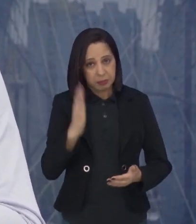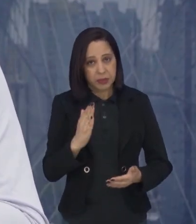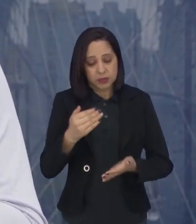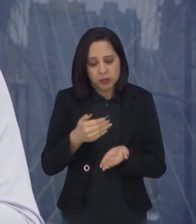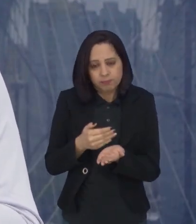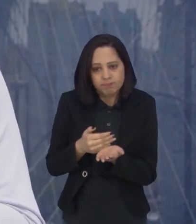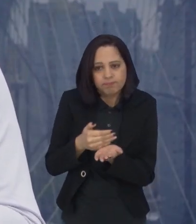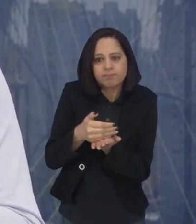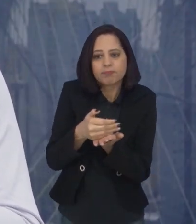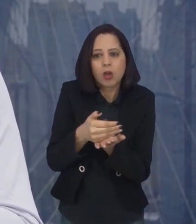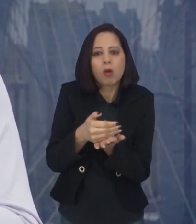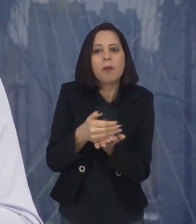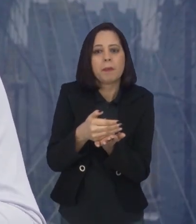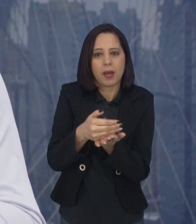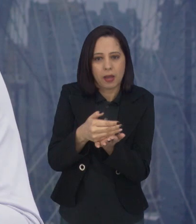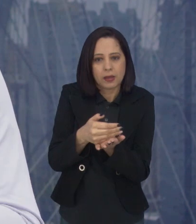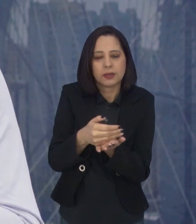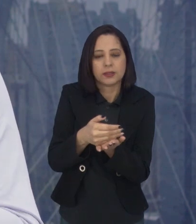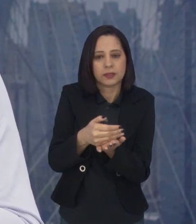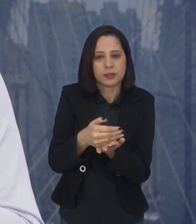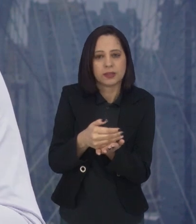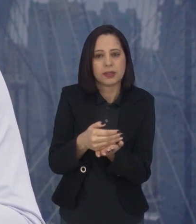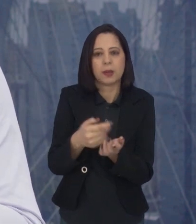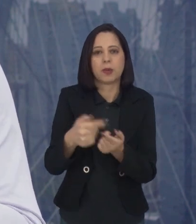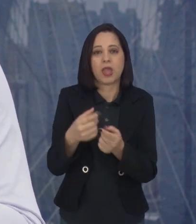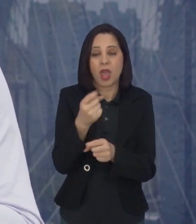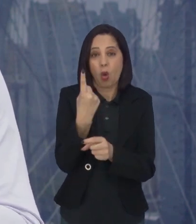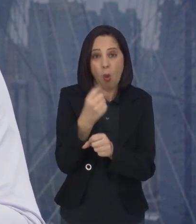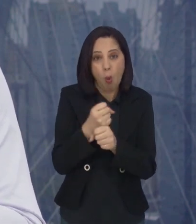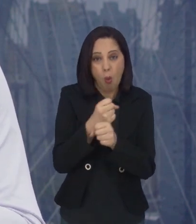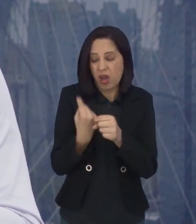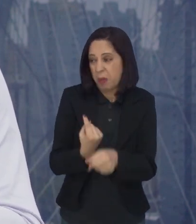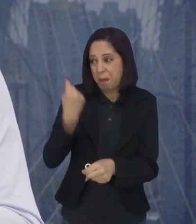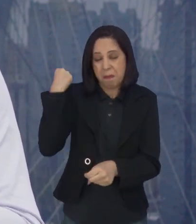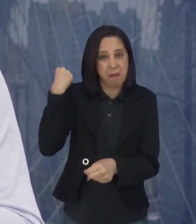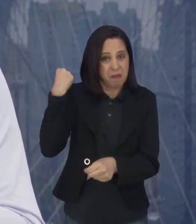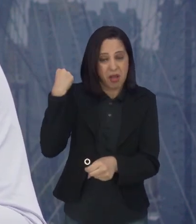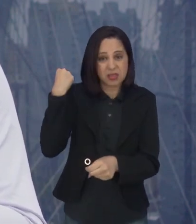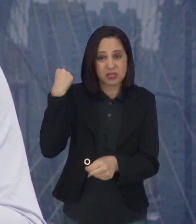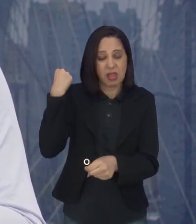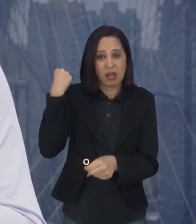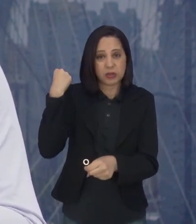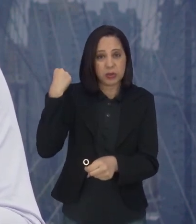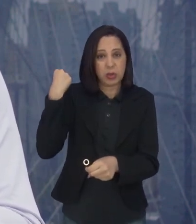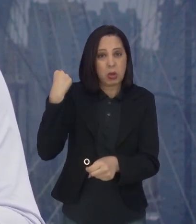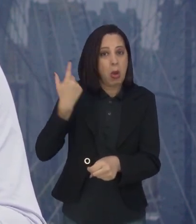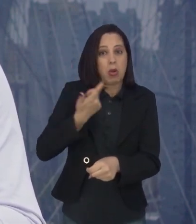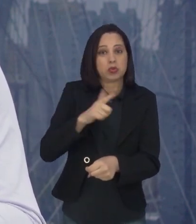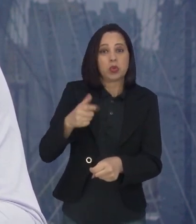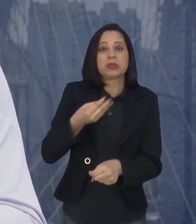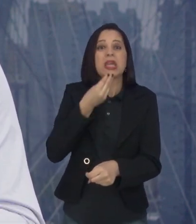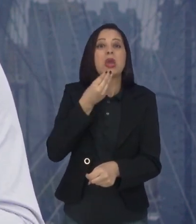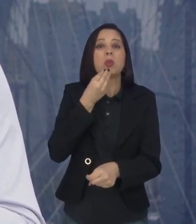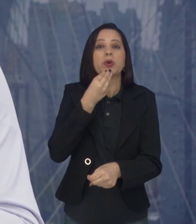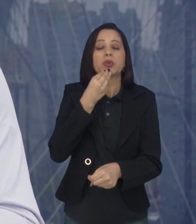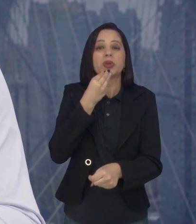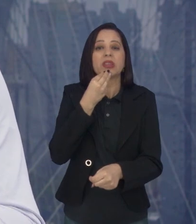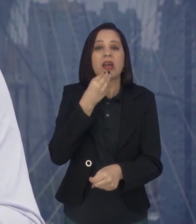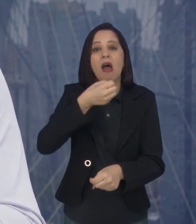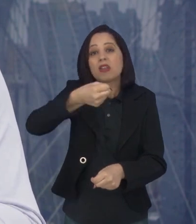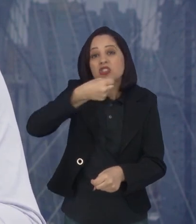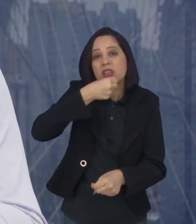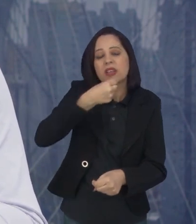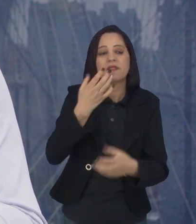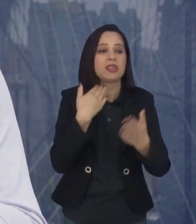-papo, se nós pegarmos há um ano atrás, nós não tínhamos essa oportunidade de falarmos do cannabis medicinal